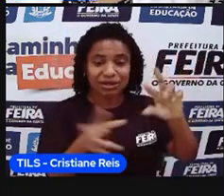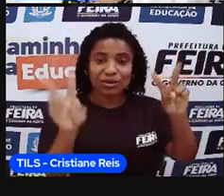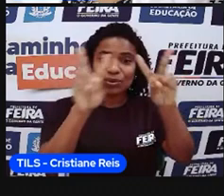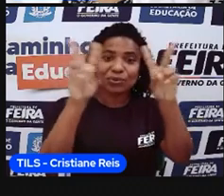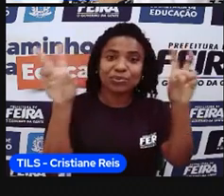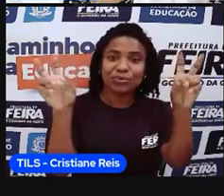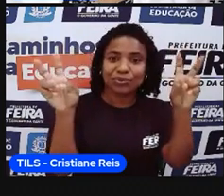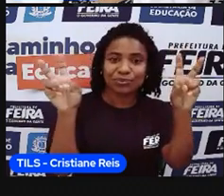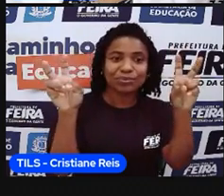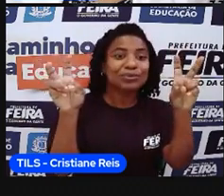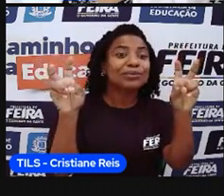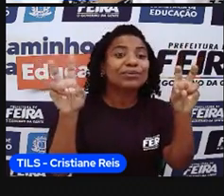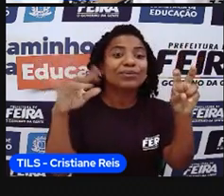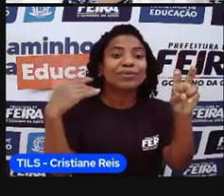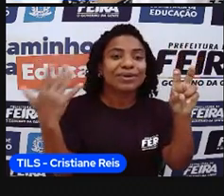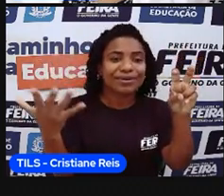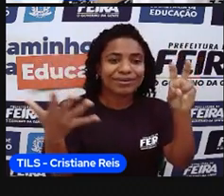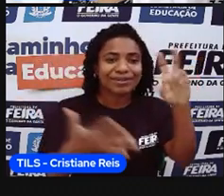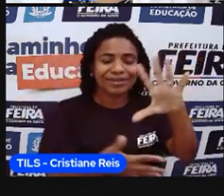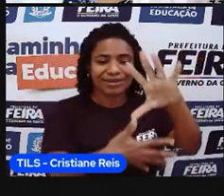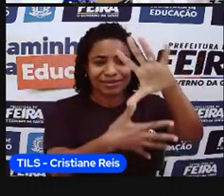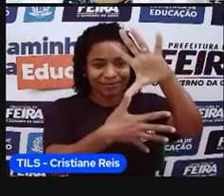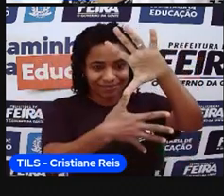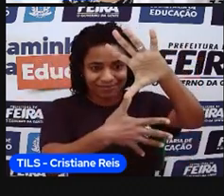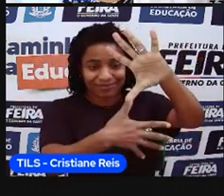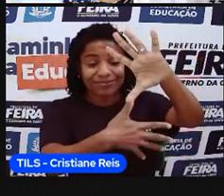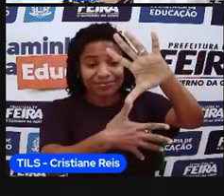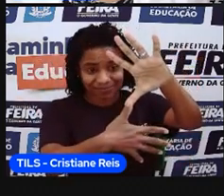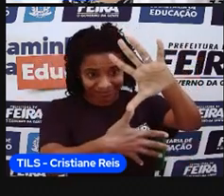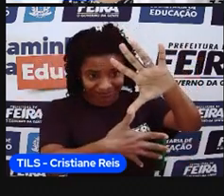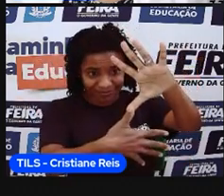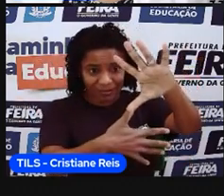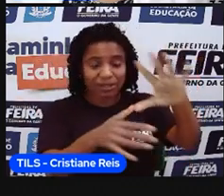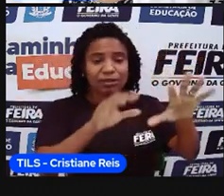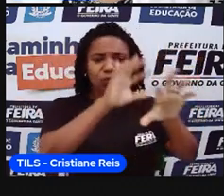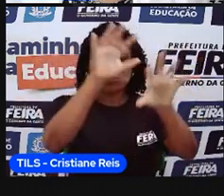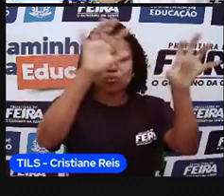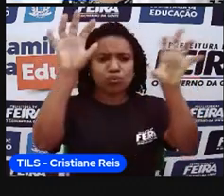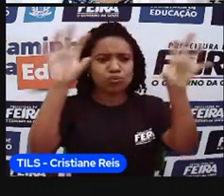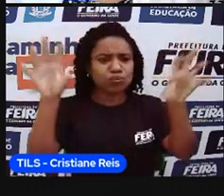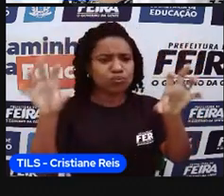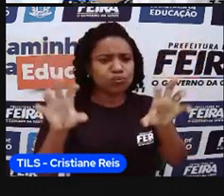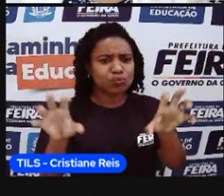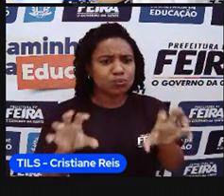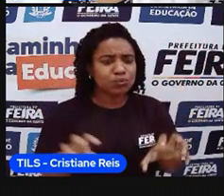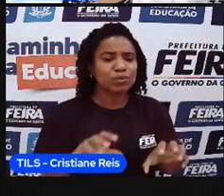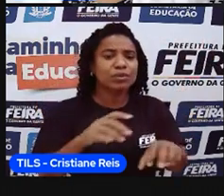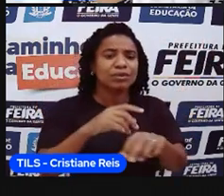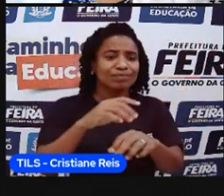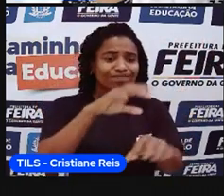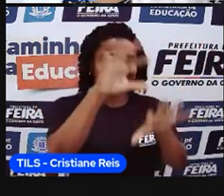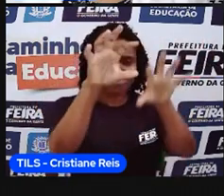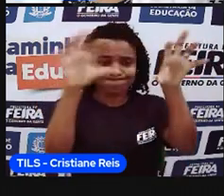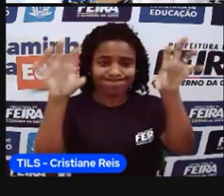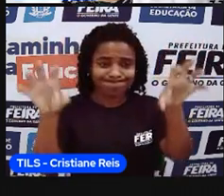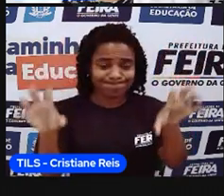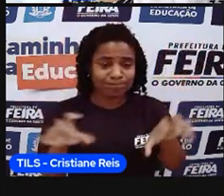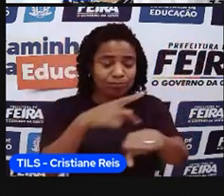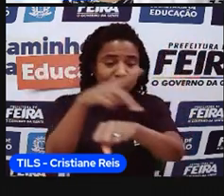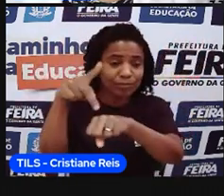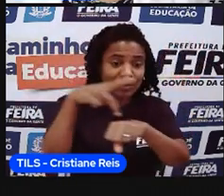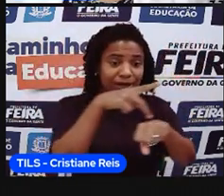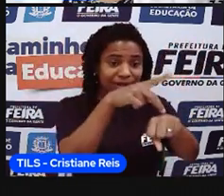o assunto que vai ser tratado ali no mapa, que a gente vai estar falando, né, da divisão política da América do Sul, que é essa divisão entre os países.